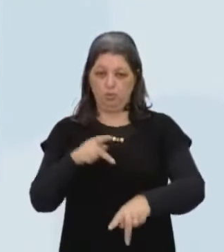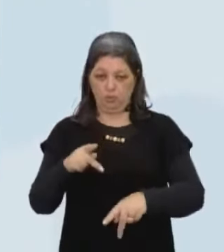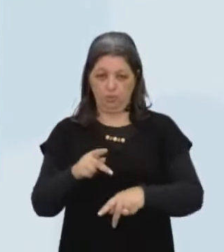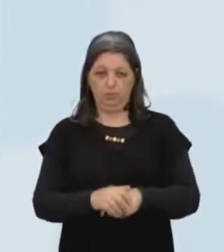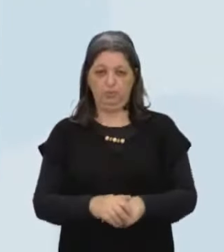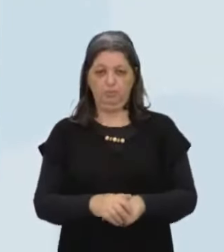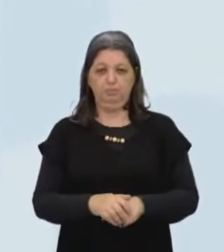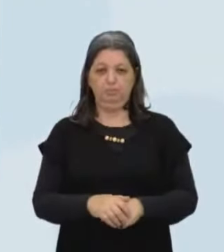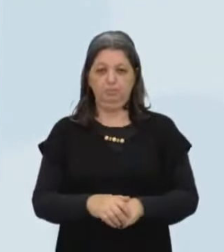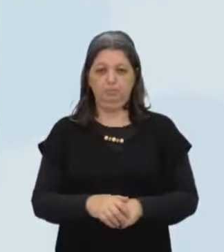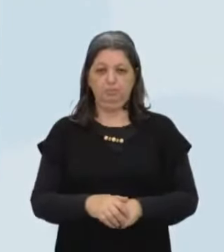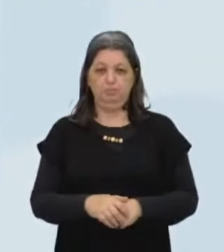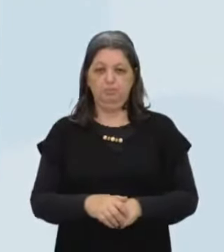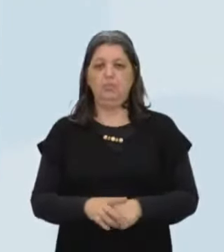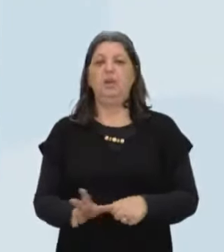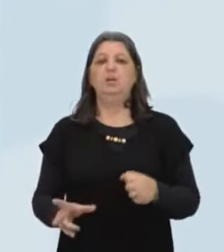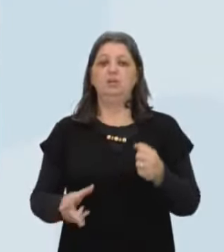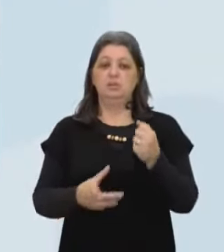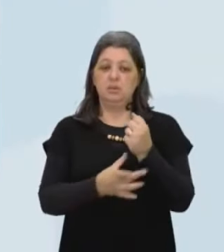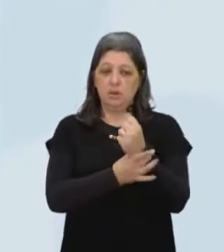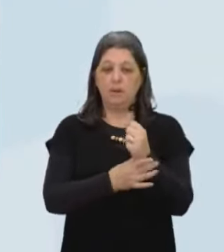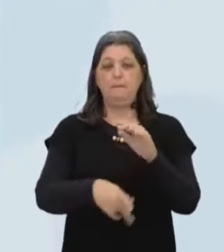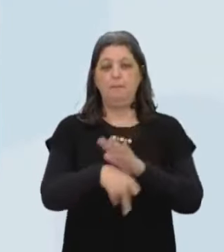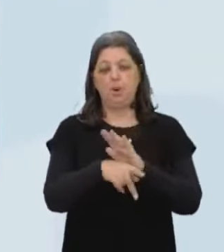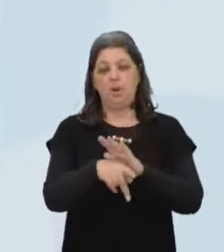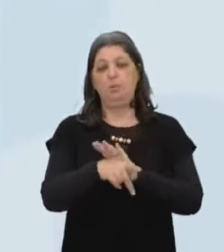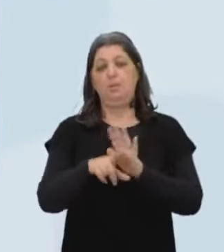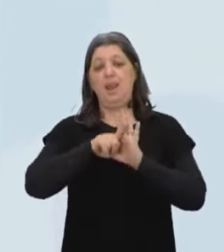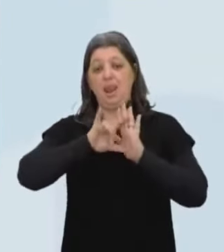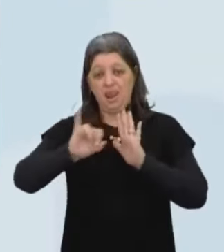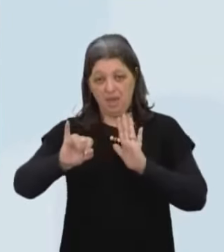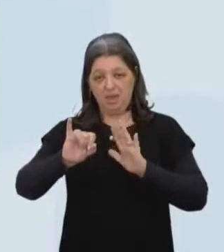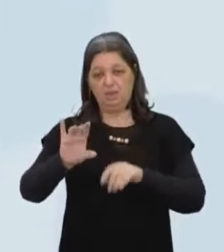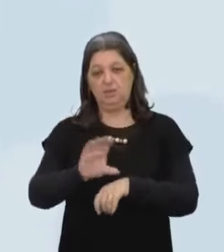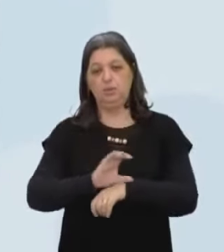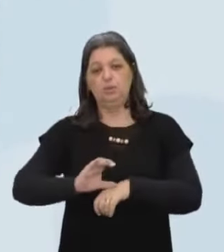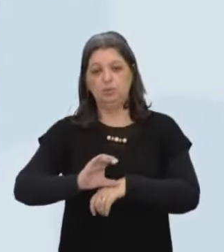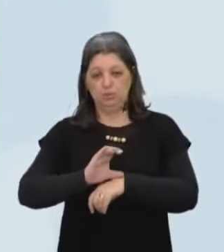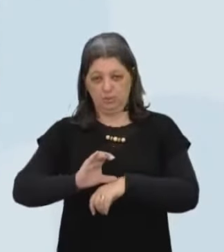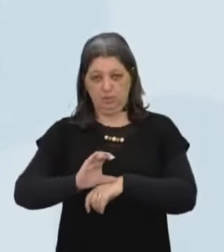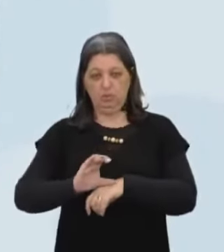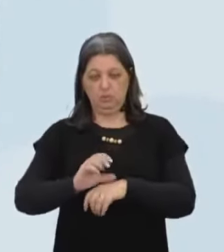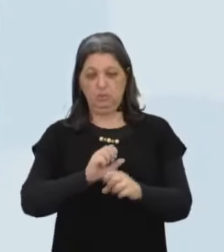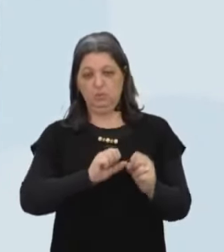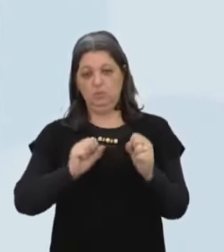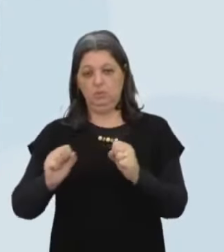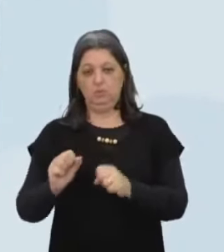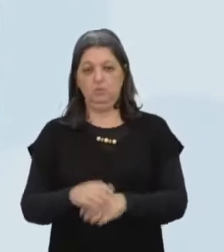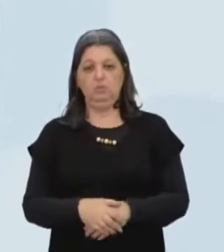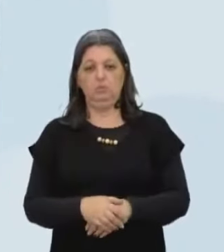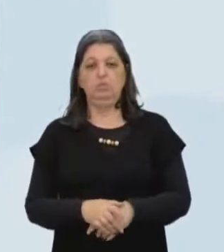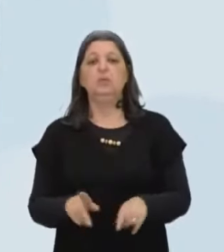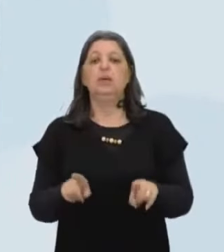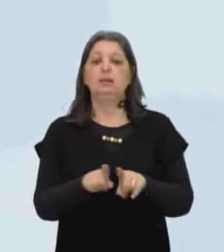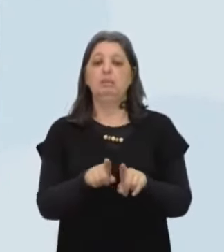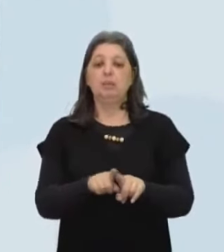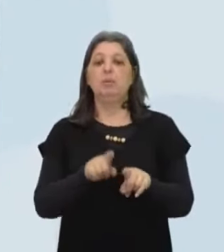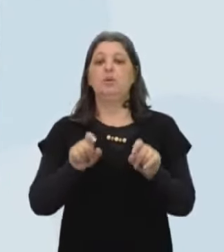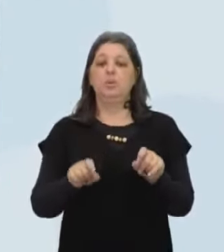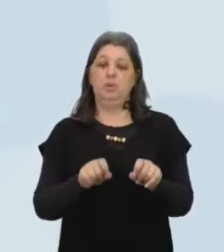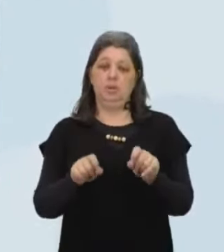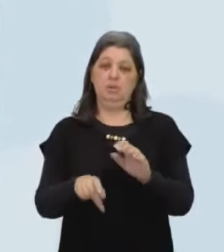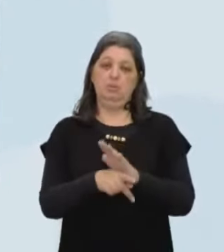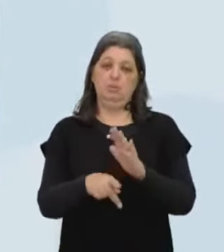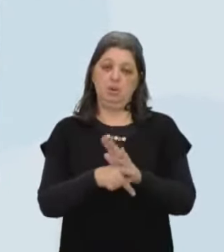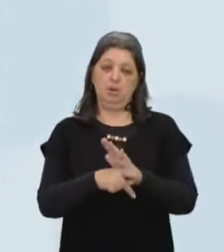Garantia do que? Das leis Que são os poderes Constitucionais E a iniciativa Qualquer desses